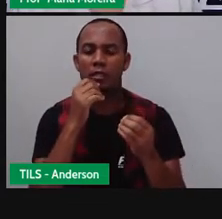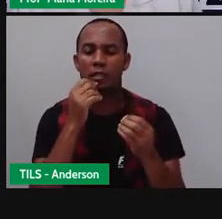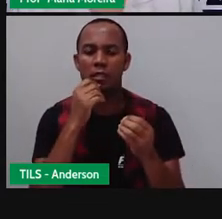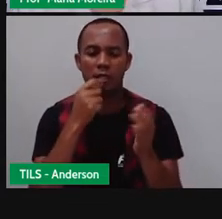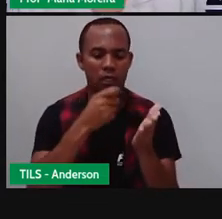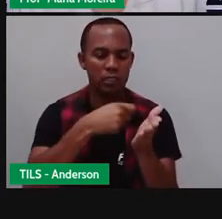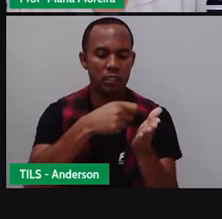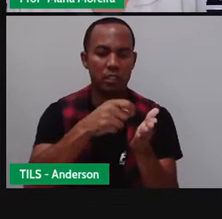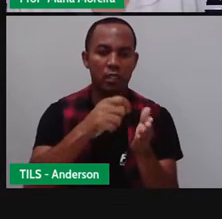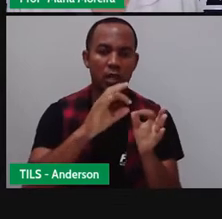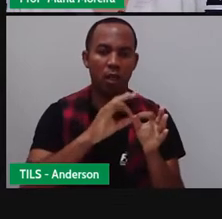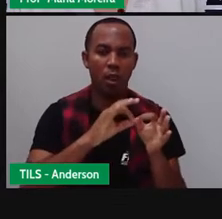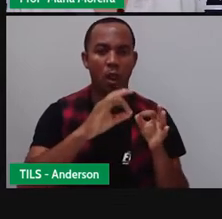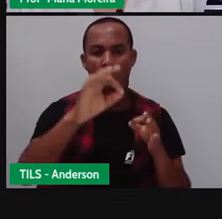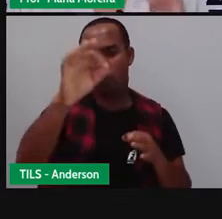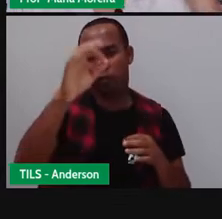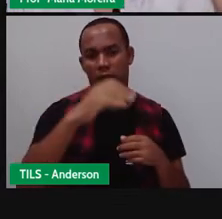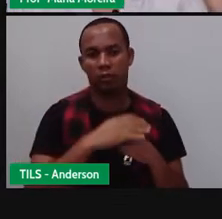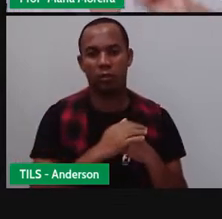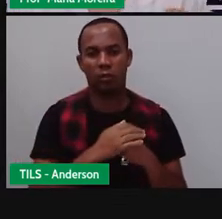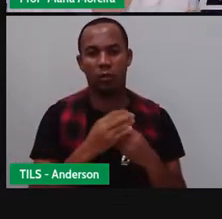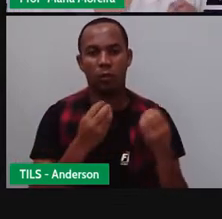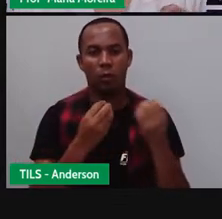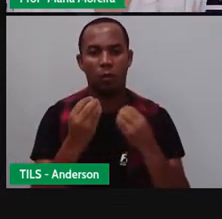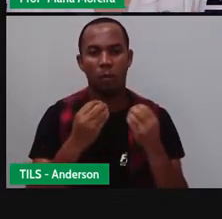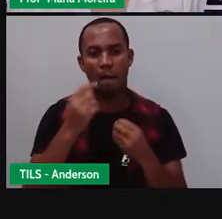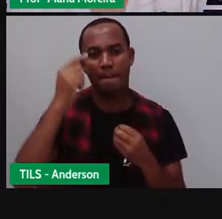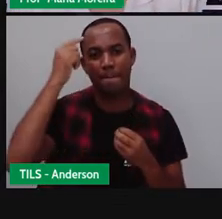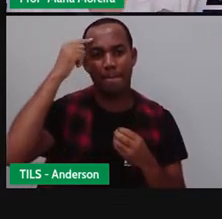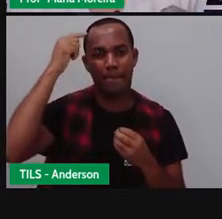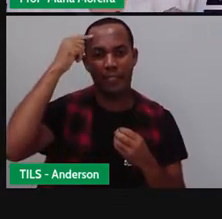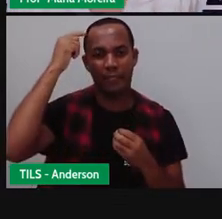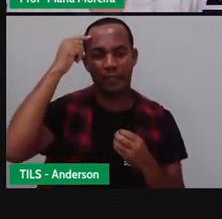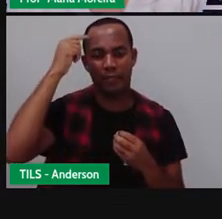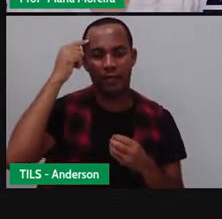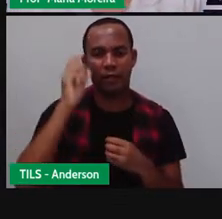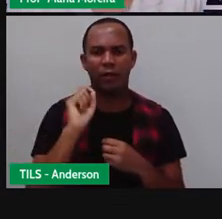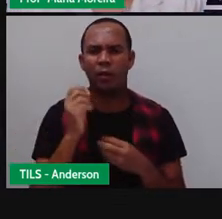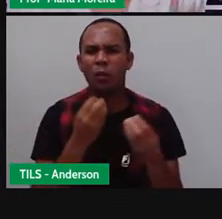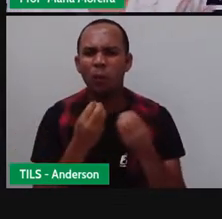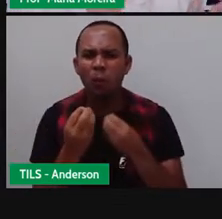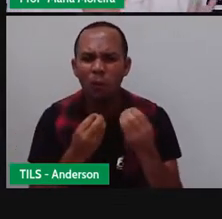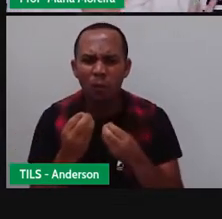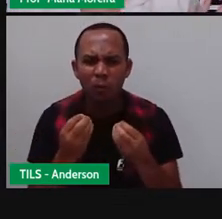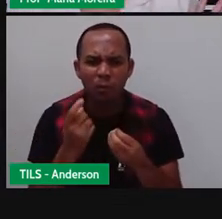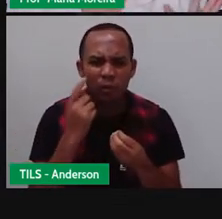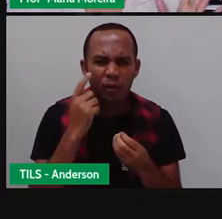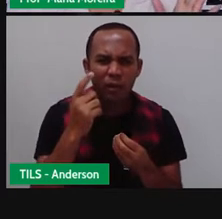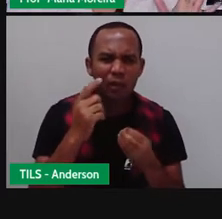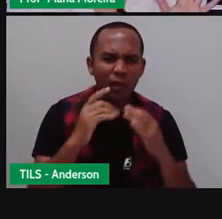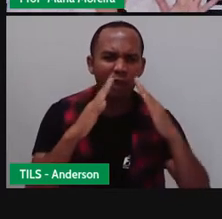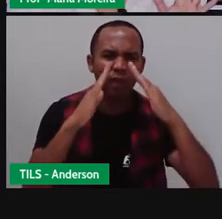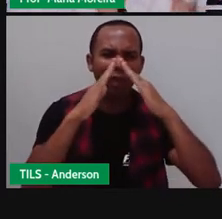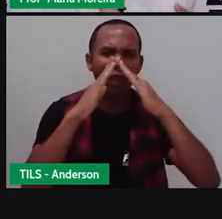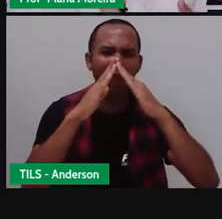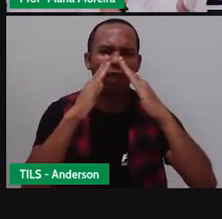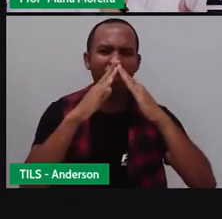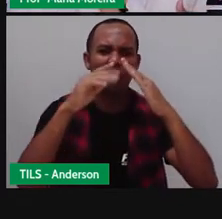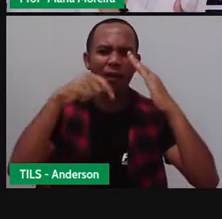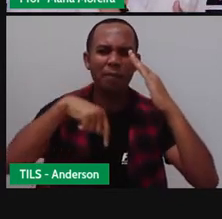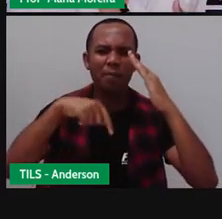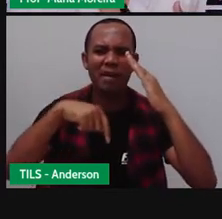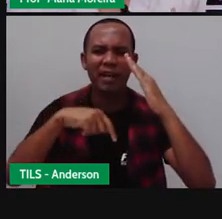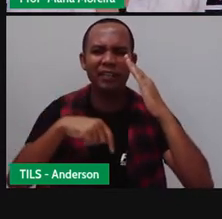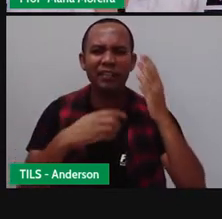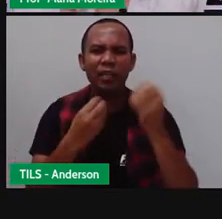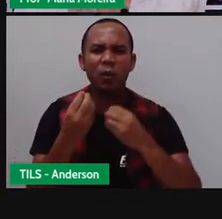distância. Fantástico! Para e pensa comigo, né? Para aí, Pró, como assim? Eu estou vendo uma casinha ali embaixo, meio de